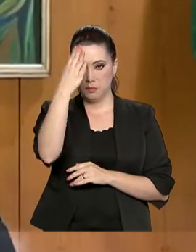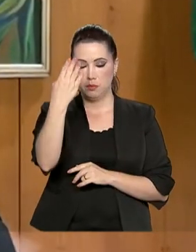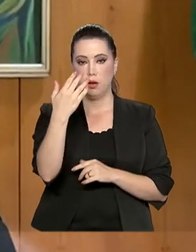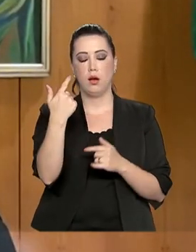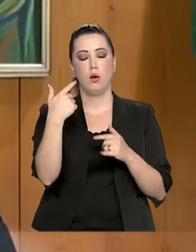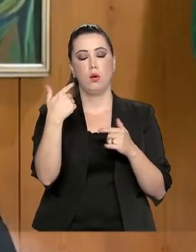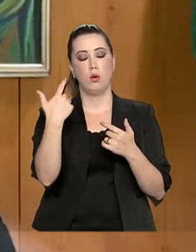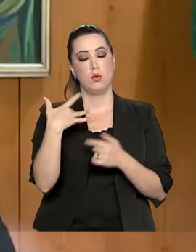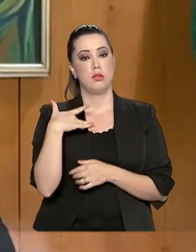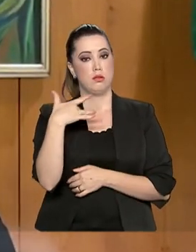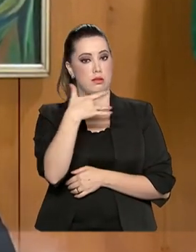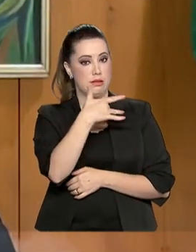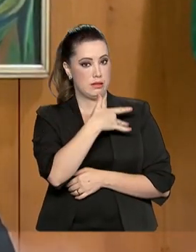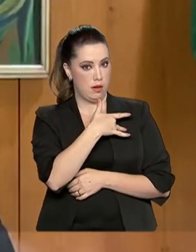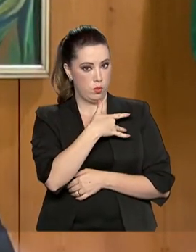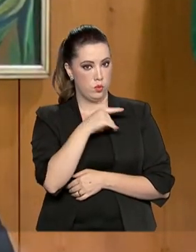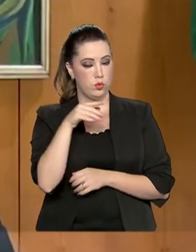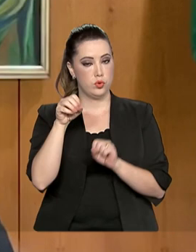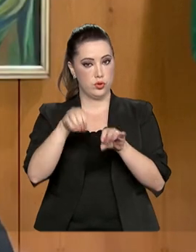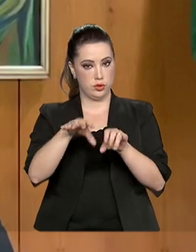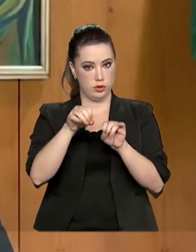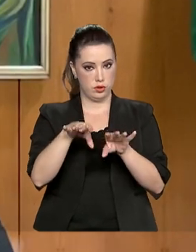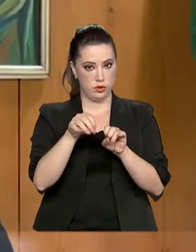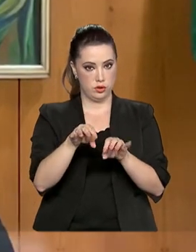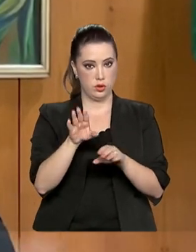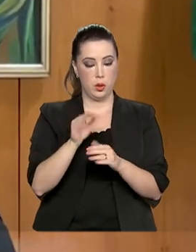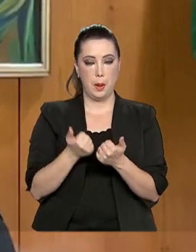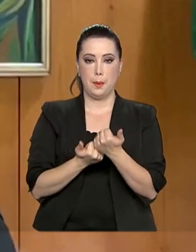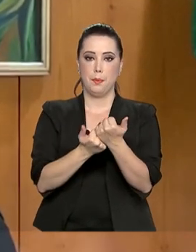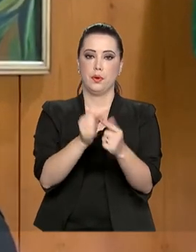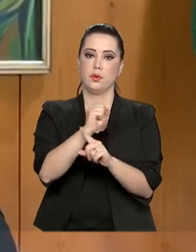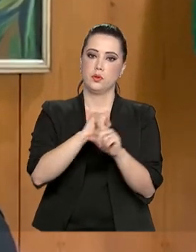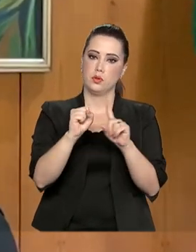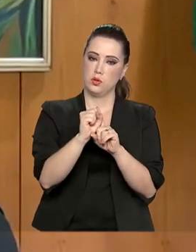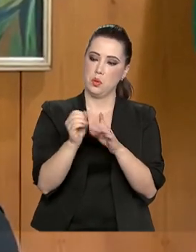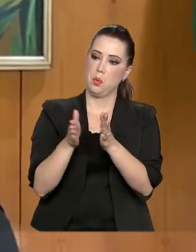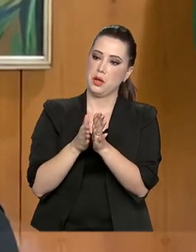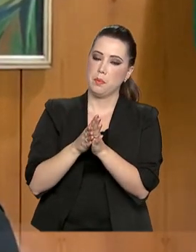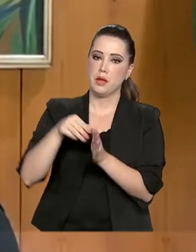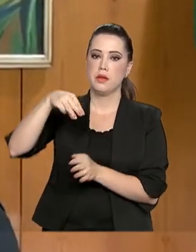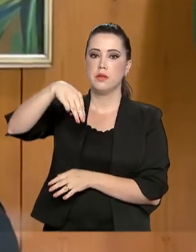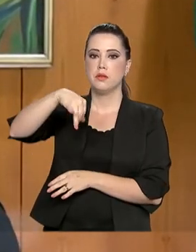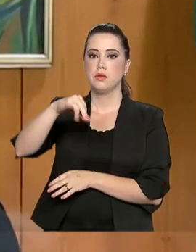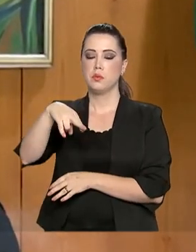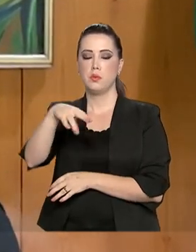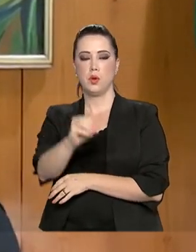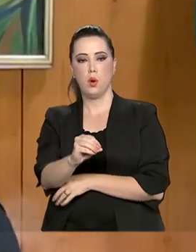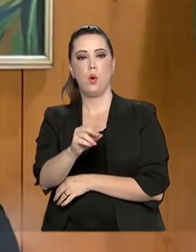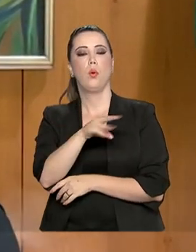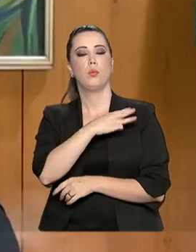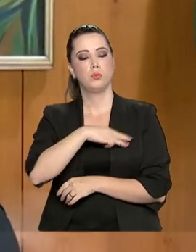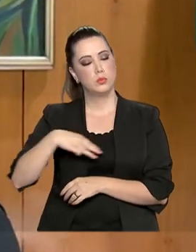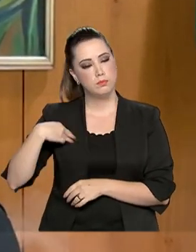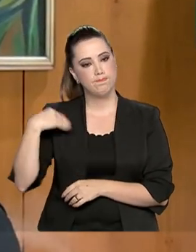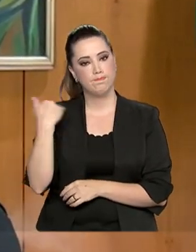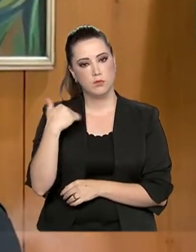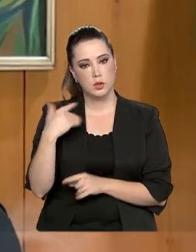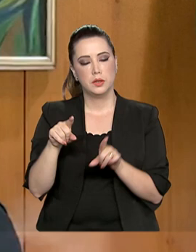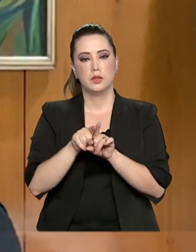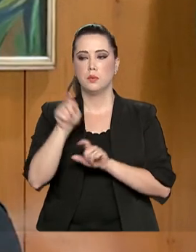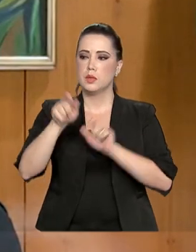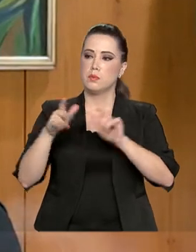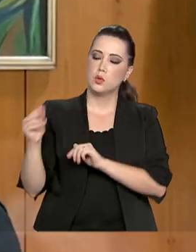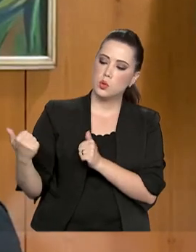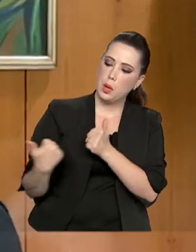áreas de saúde, educação e assistência social. Parabéns, Jair Bolsonaro, parabéns, primeira-dama, bem como a todos aqueles que estiveram